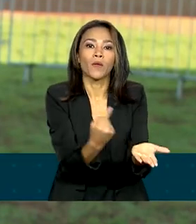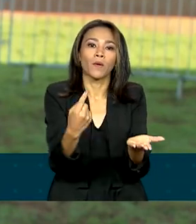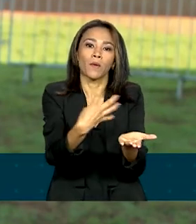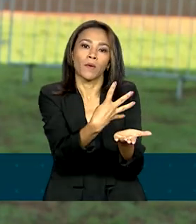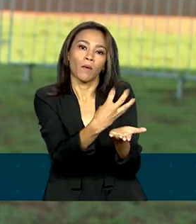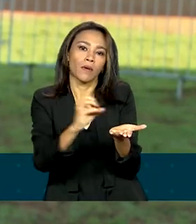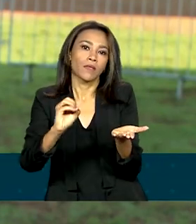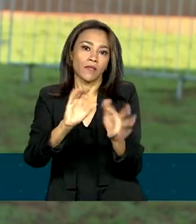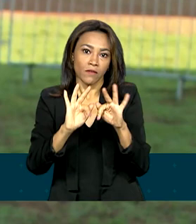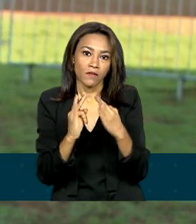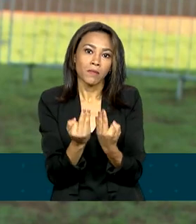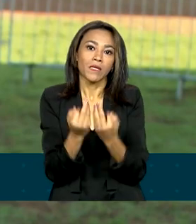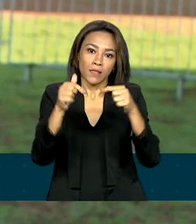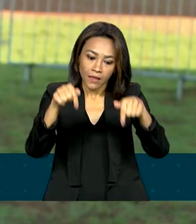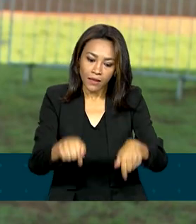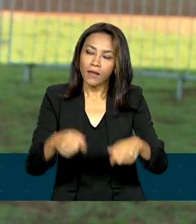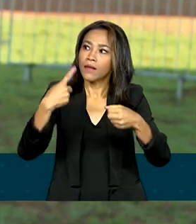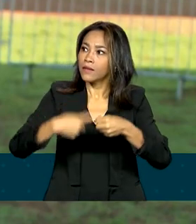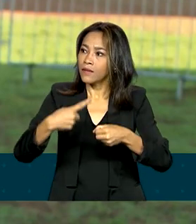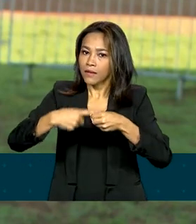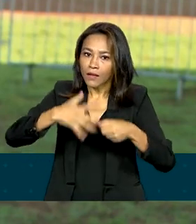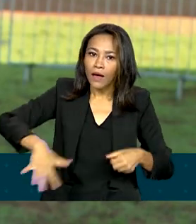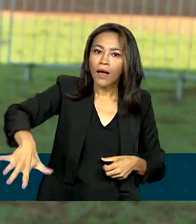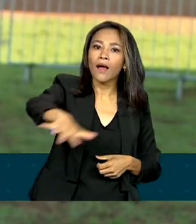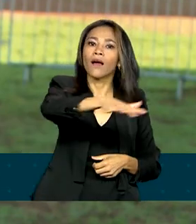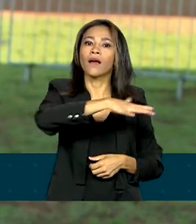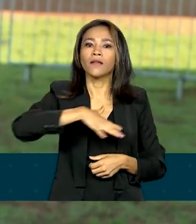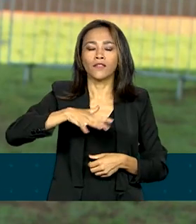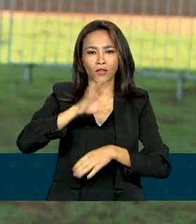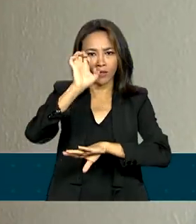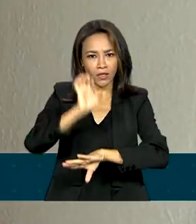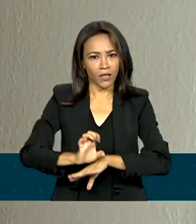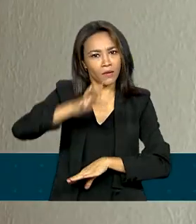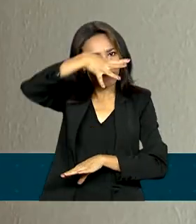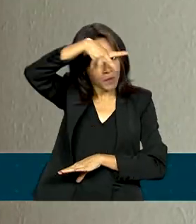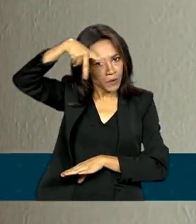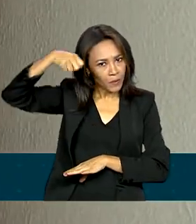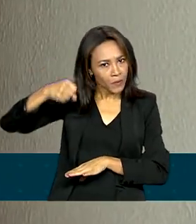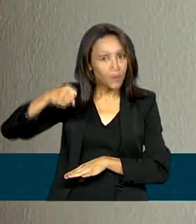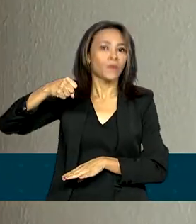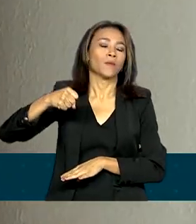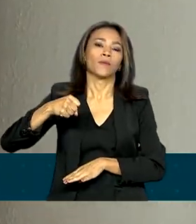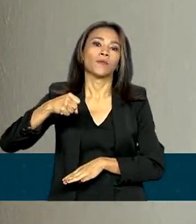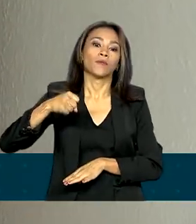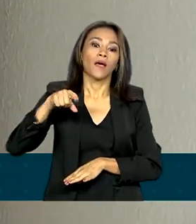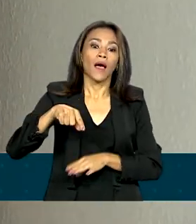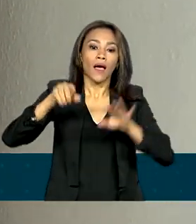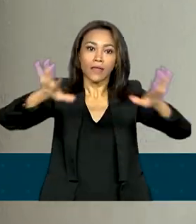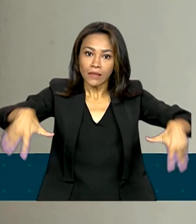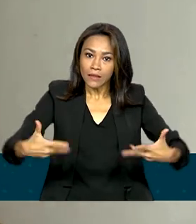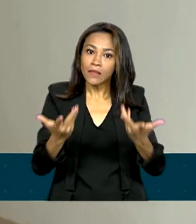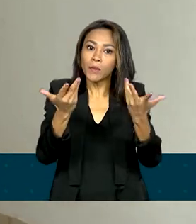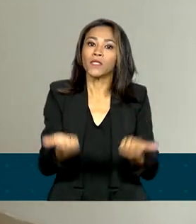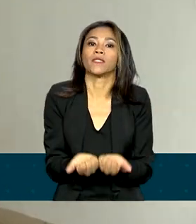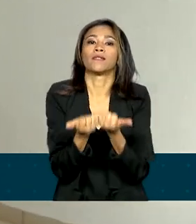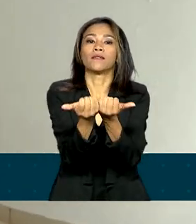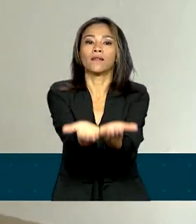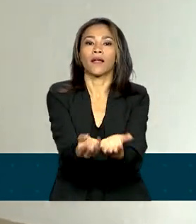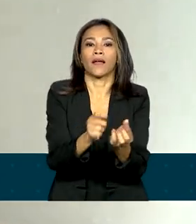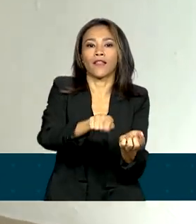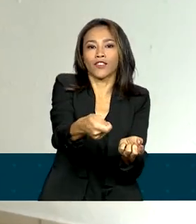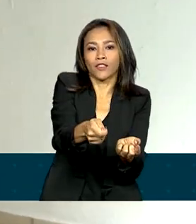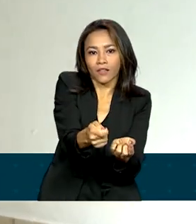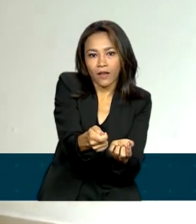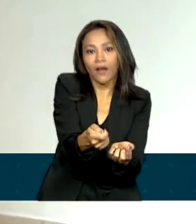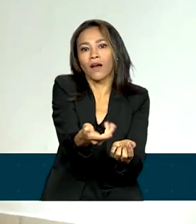famílias aqui em Rondonópolis, no interior do Mato Grosso. A cerimônia de entrega da Chaves vai contar com a presença do